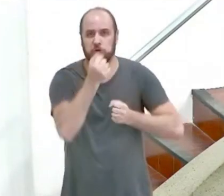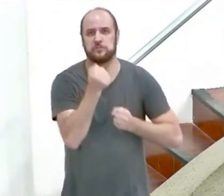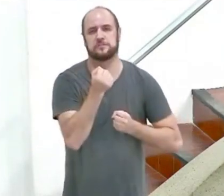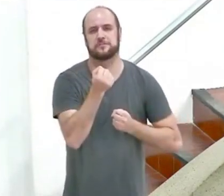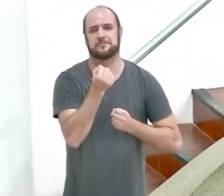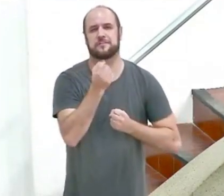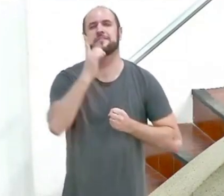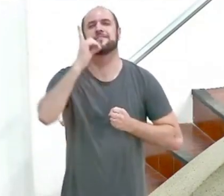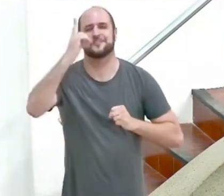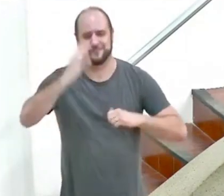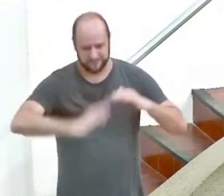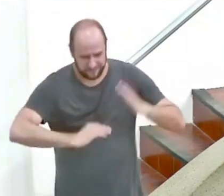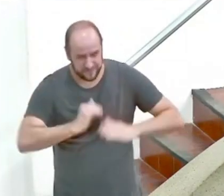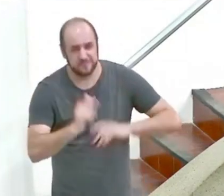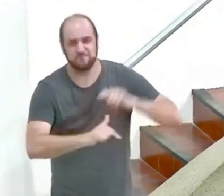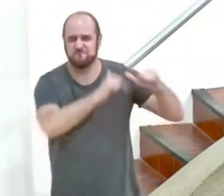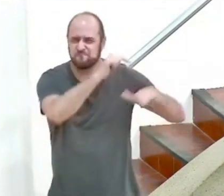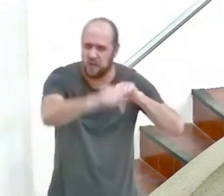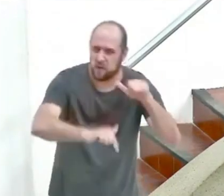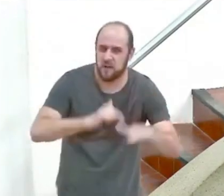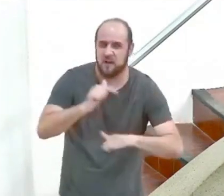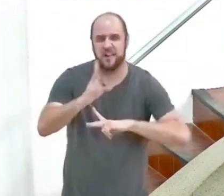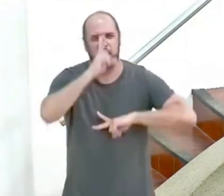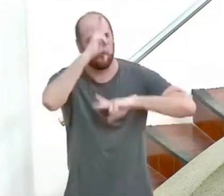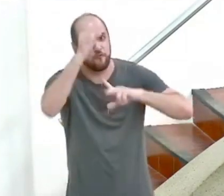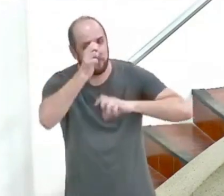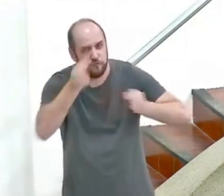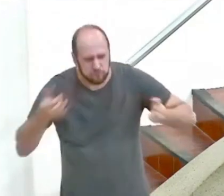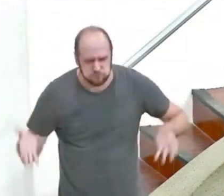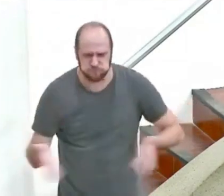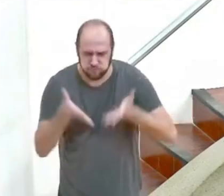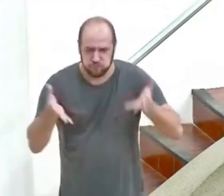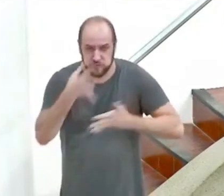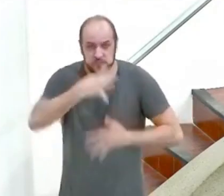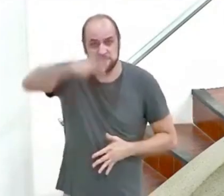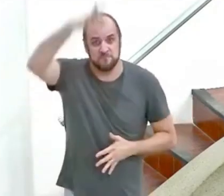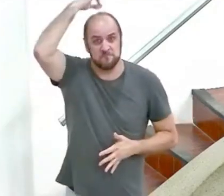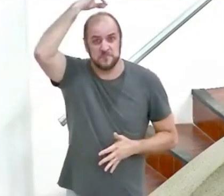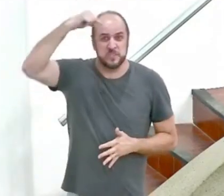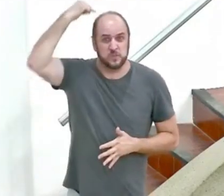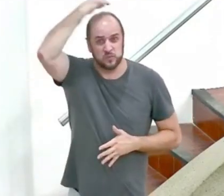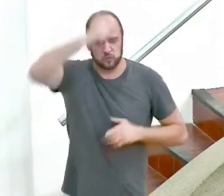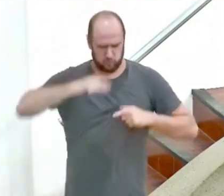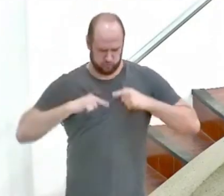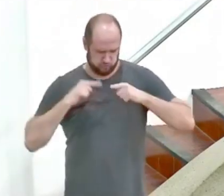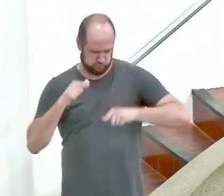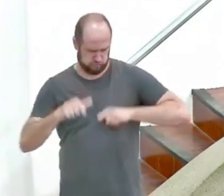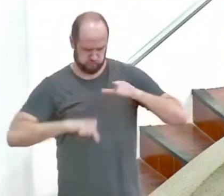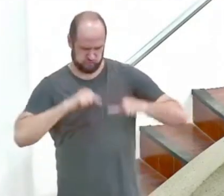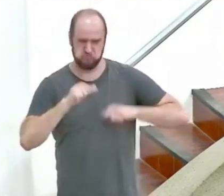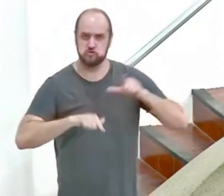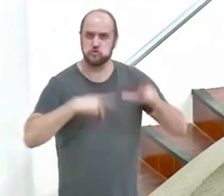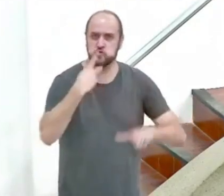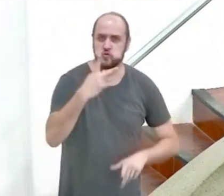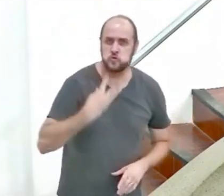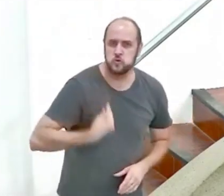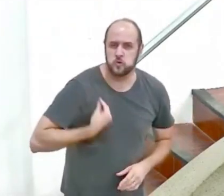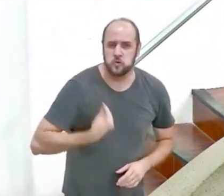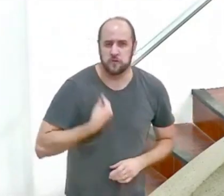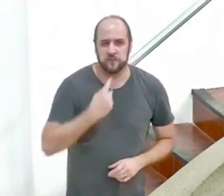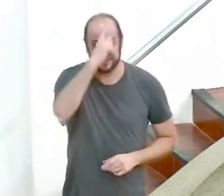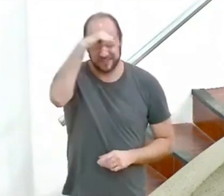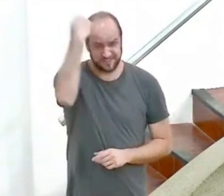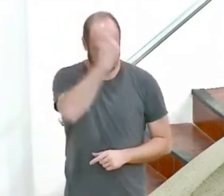Deus opera Deus fortalece Deus te deu o seu Espírito Santo para operar em você a santificação